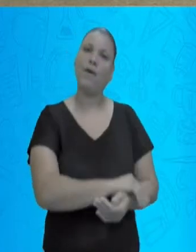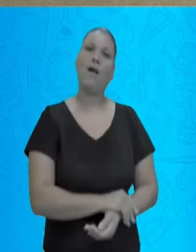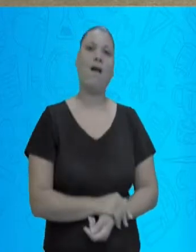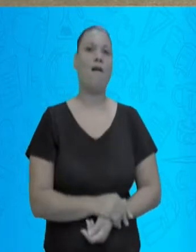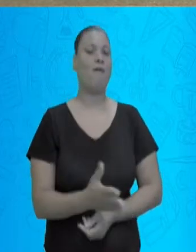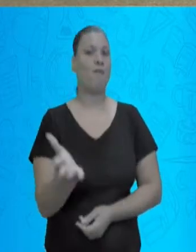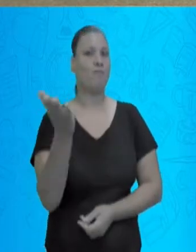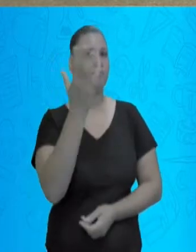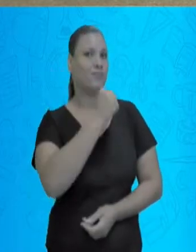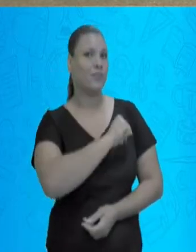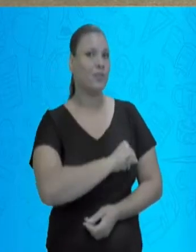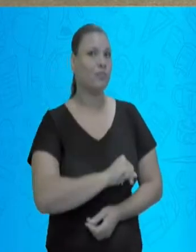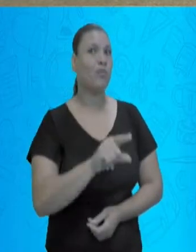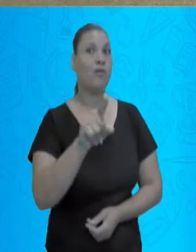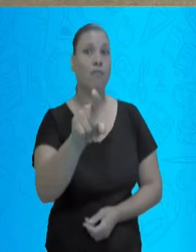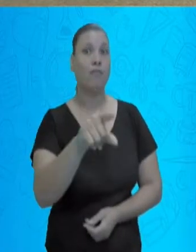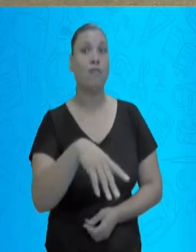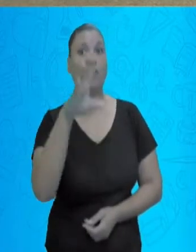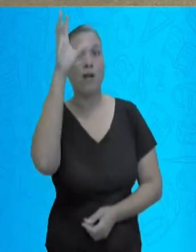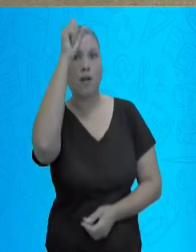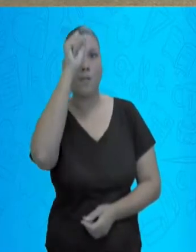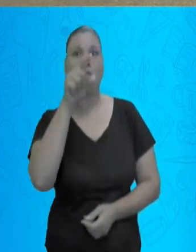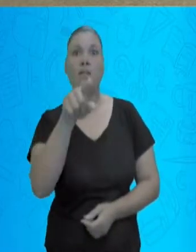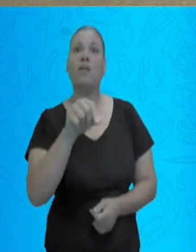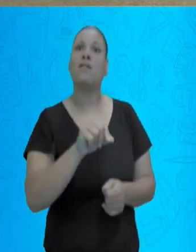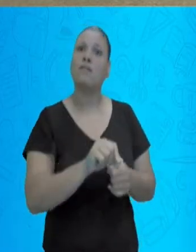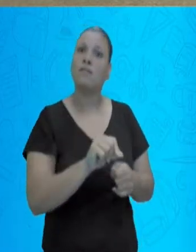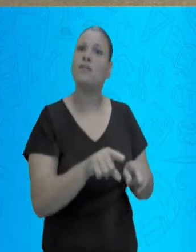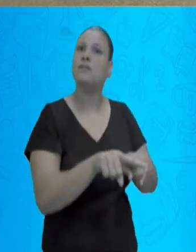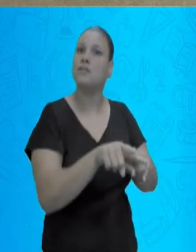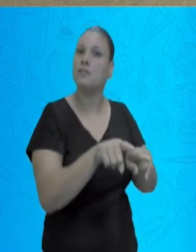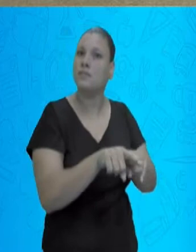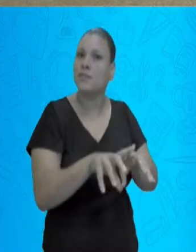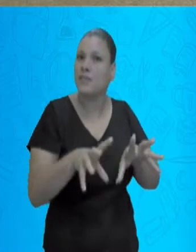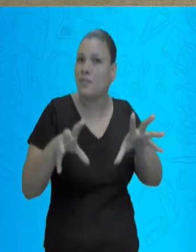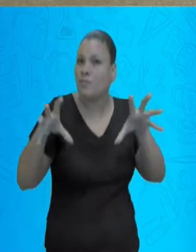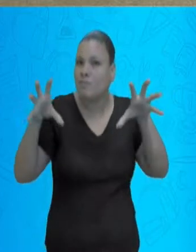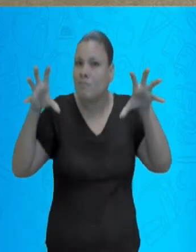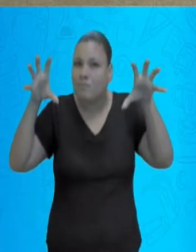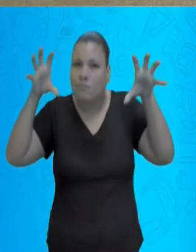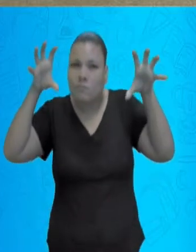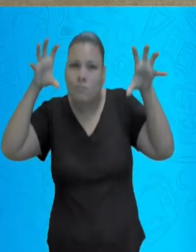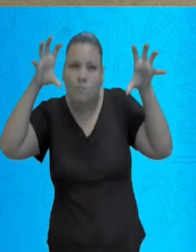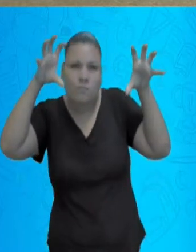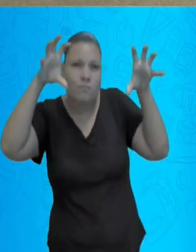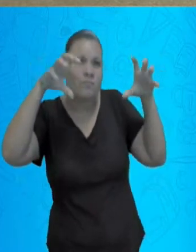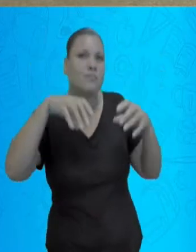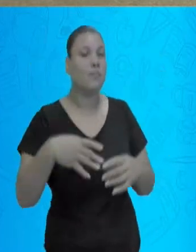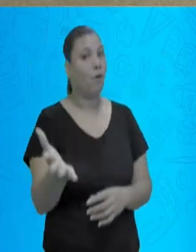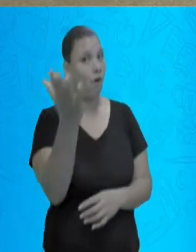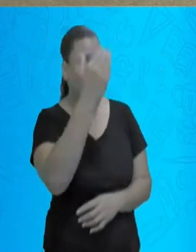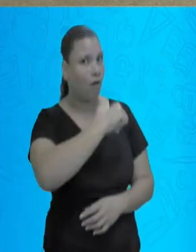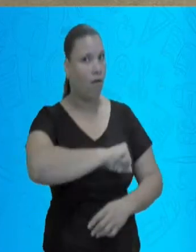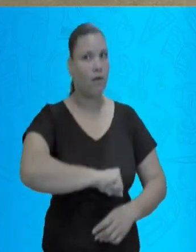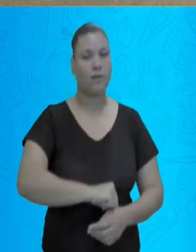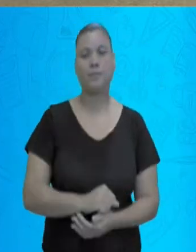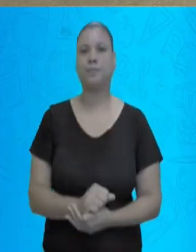acompanhar, você não vai conseguir construir o seu big monstro. Vamos lá?